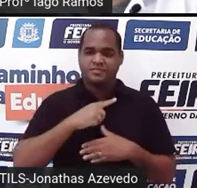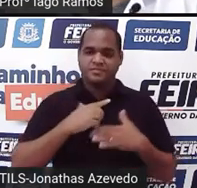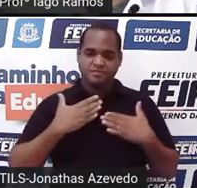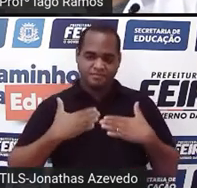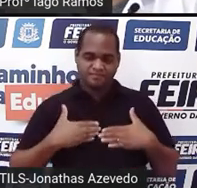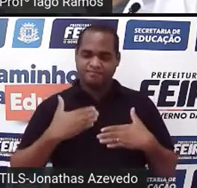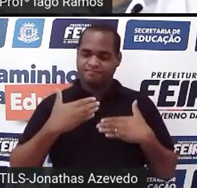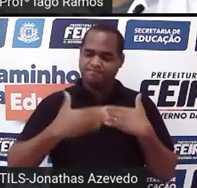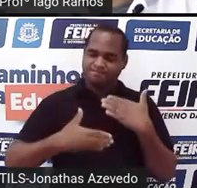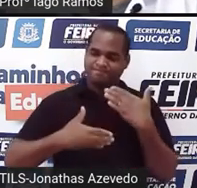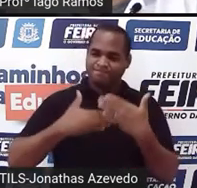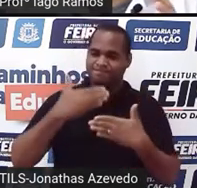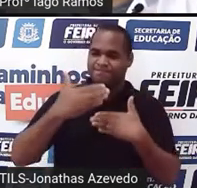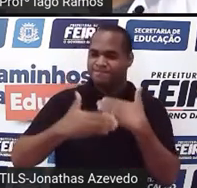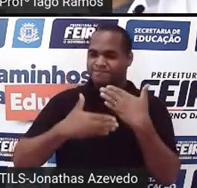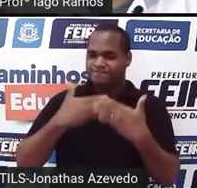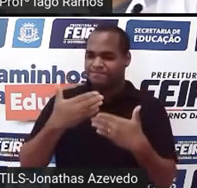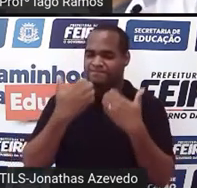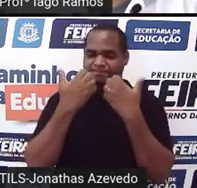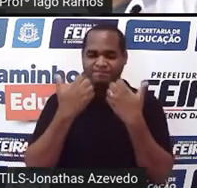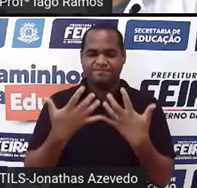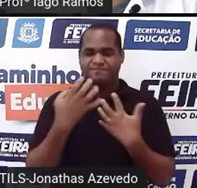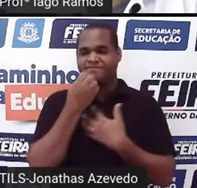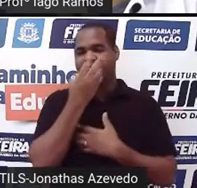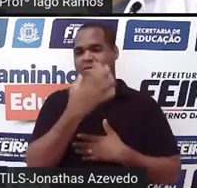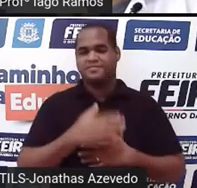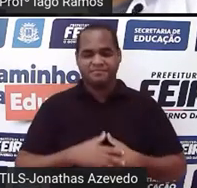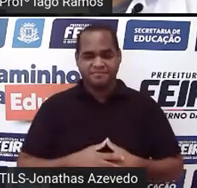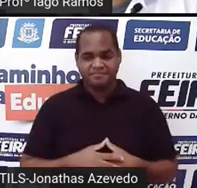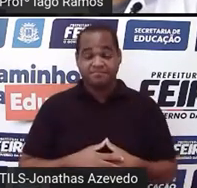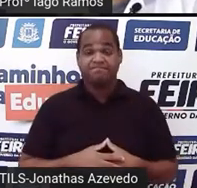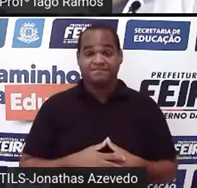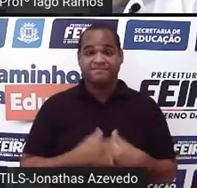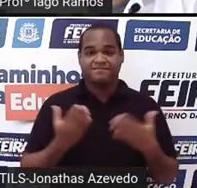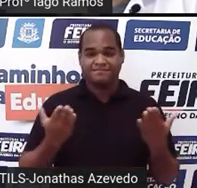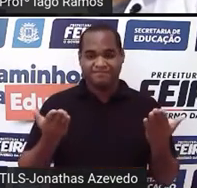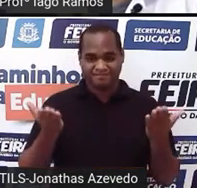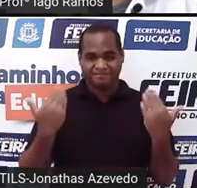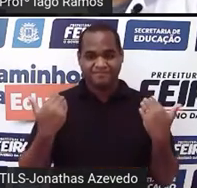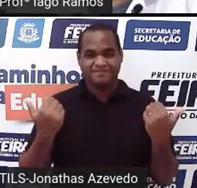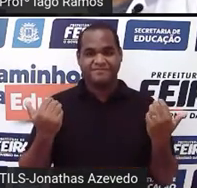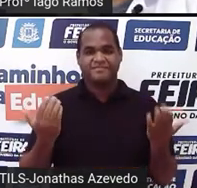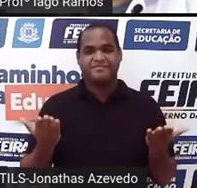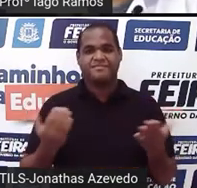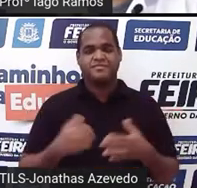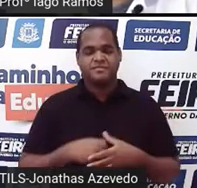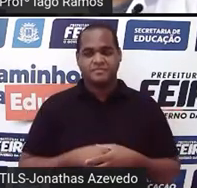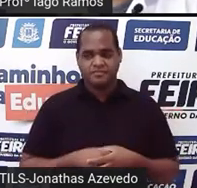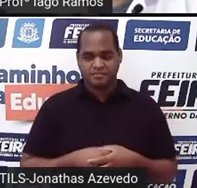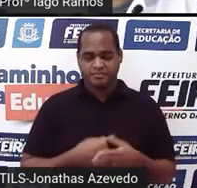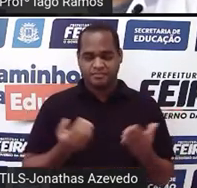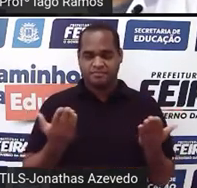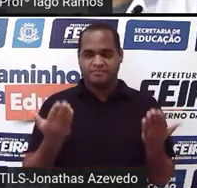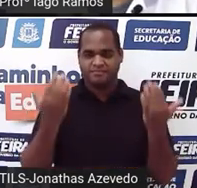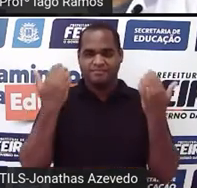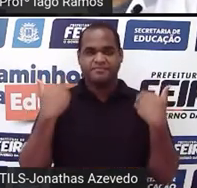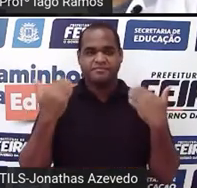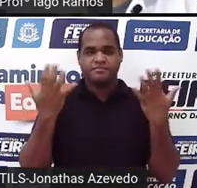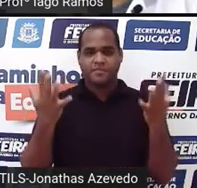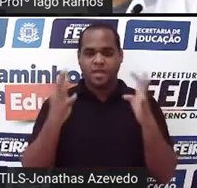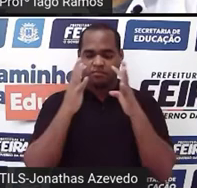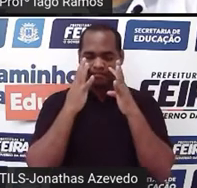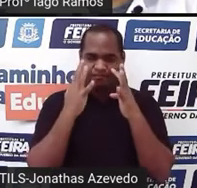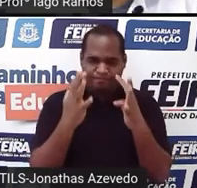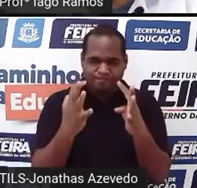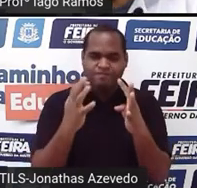passo a passo, uma coisinha de cada vez. Vamos lá, então? Bom, vem aí com o máximo da sua atenção,